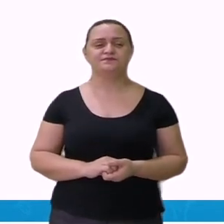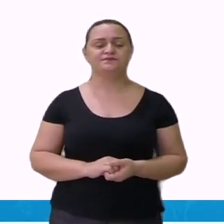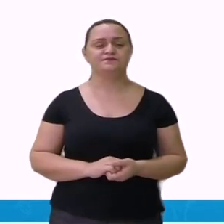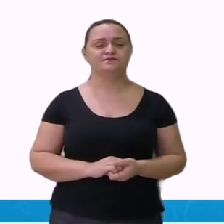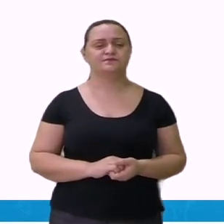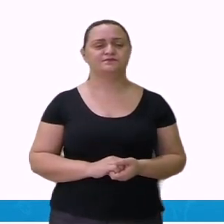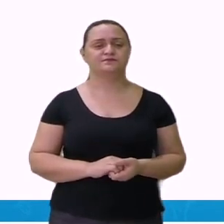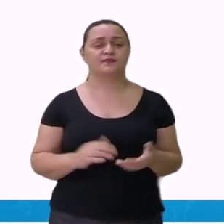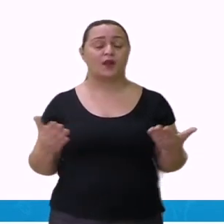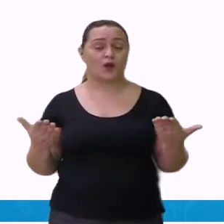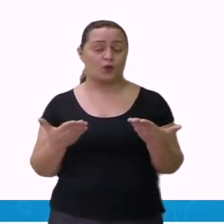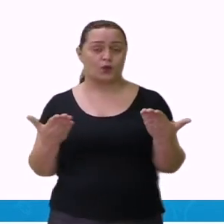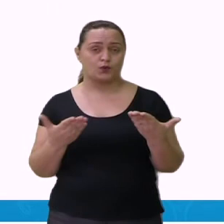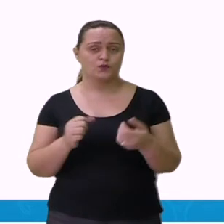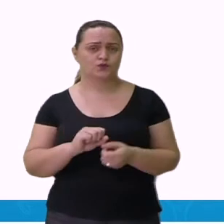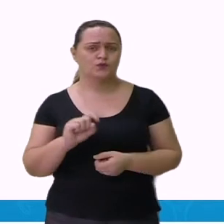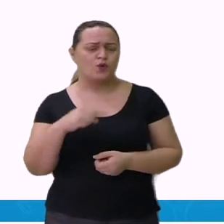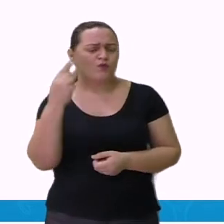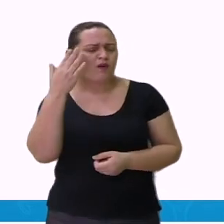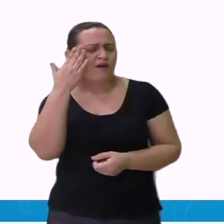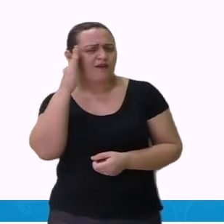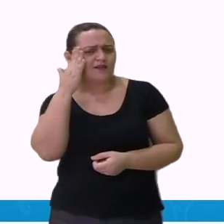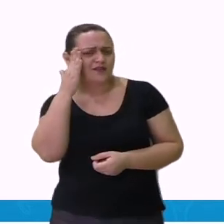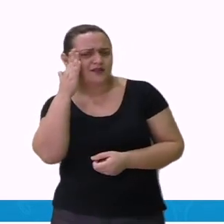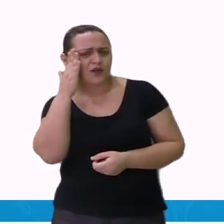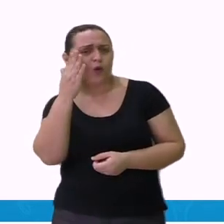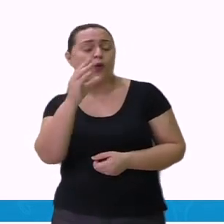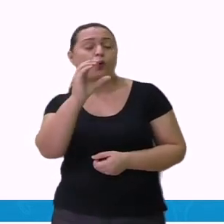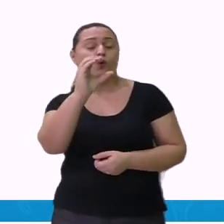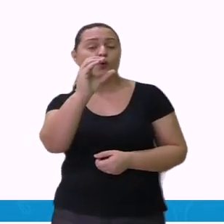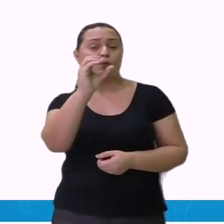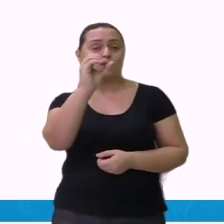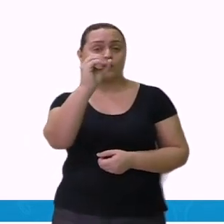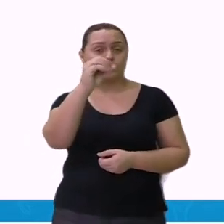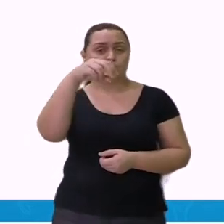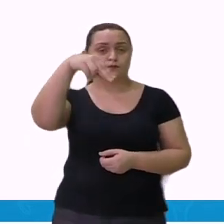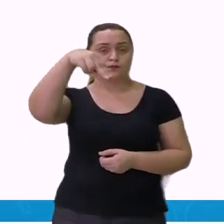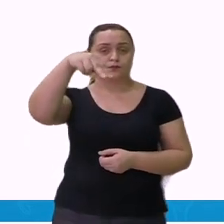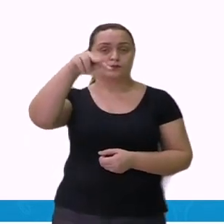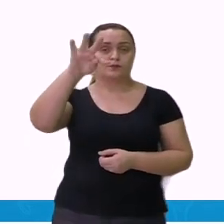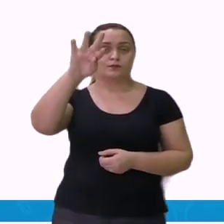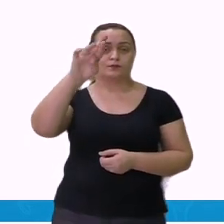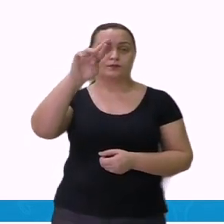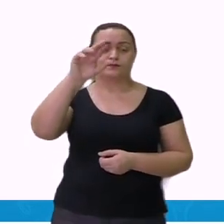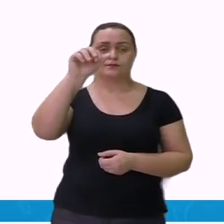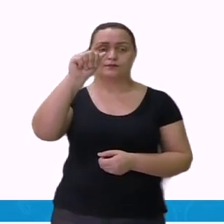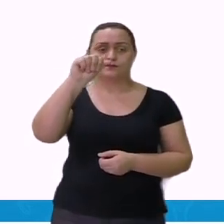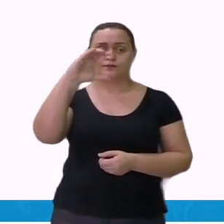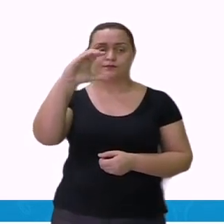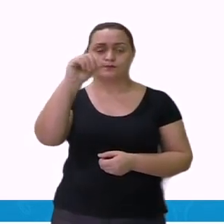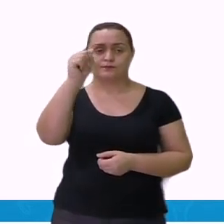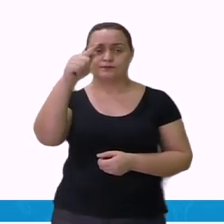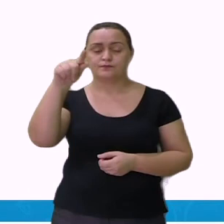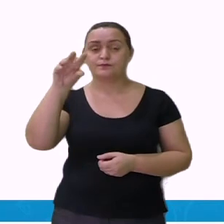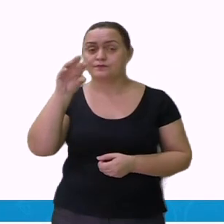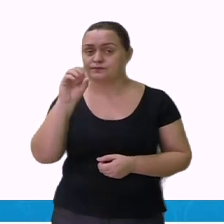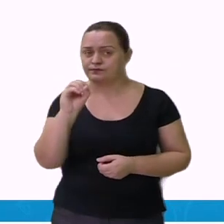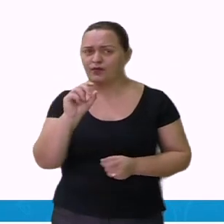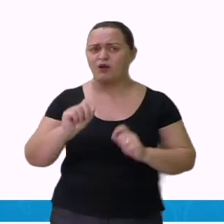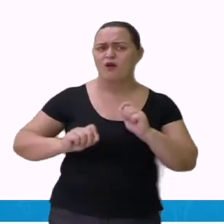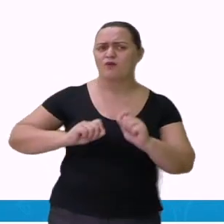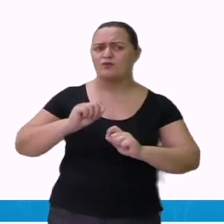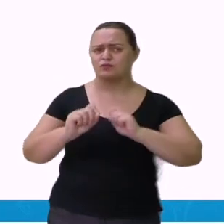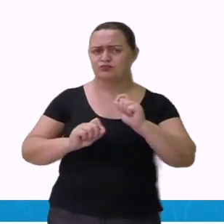Então, vamos entender um pouquinho essa questão da contração e combinação. Coloquei alguns exemplos. Contração é quando a